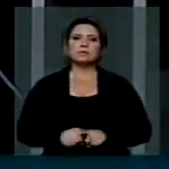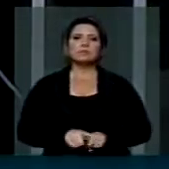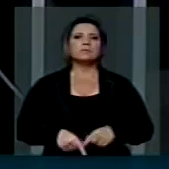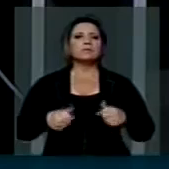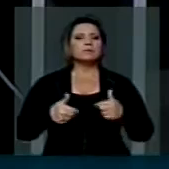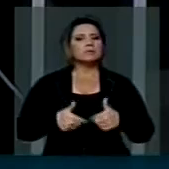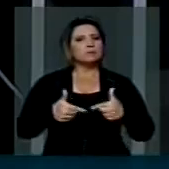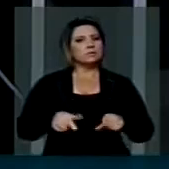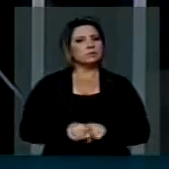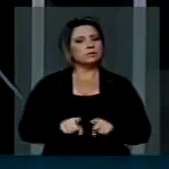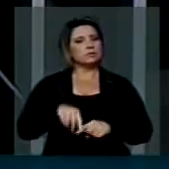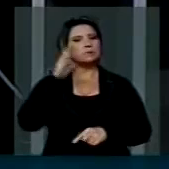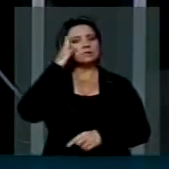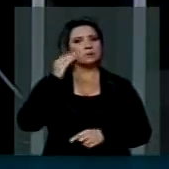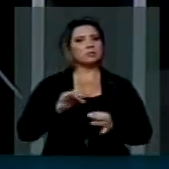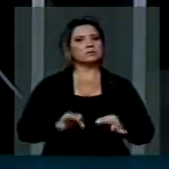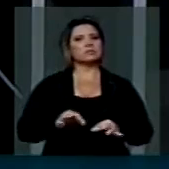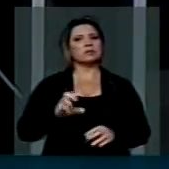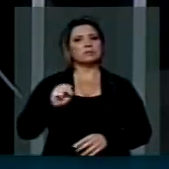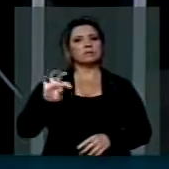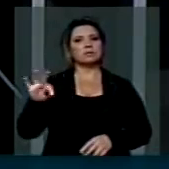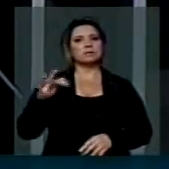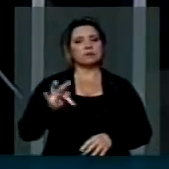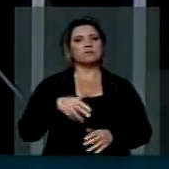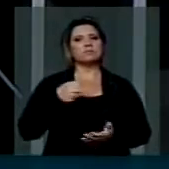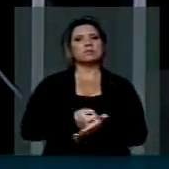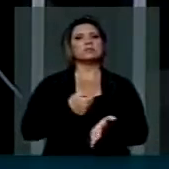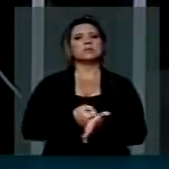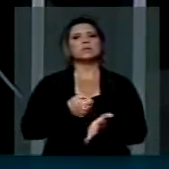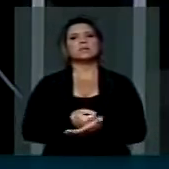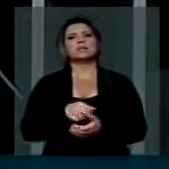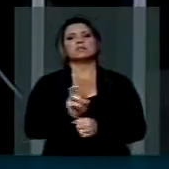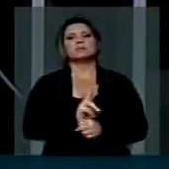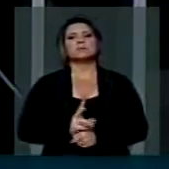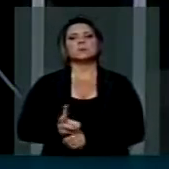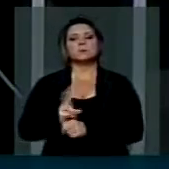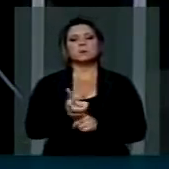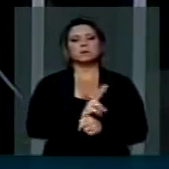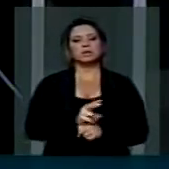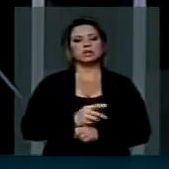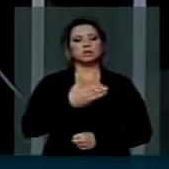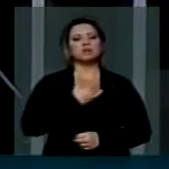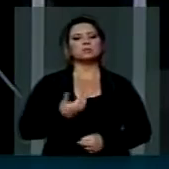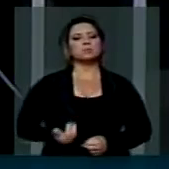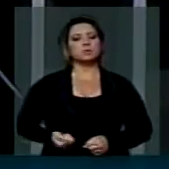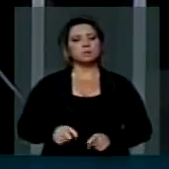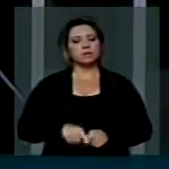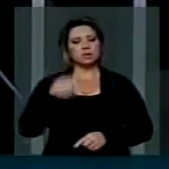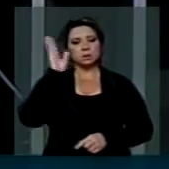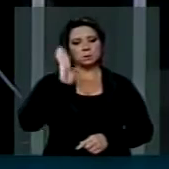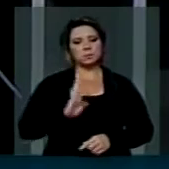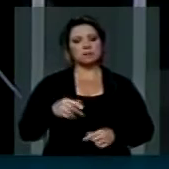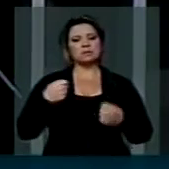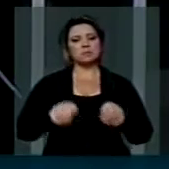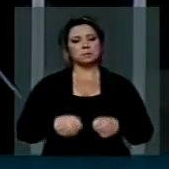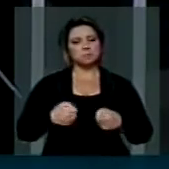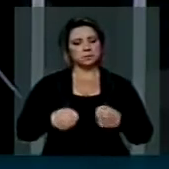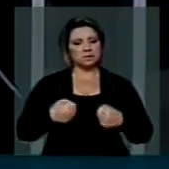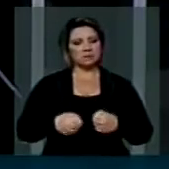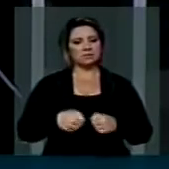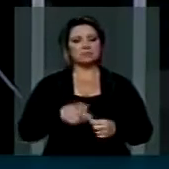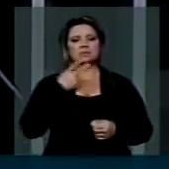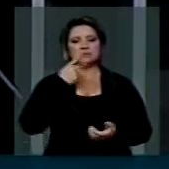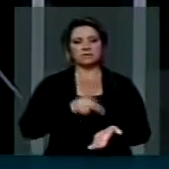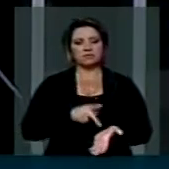A gente tem que louvar a decisão do Supremo, mas tem que cobrar esse controle da coisa, da gestão pública. O Brasil precisa muito